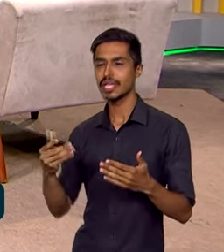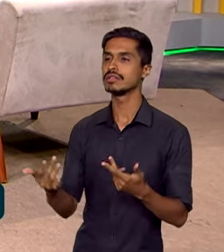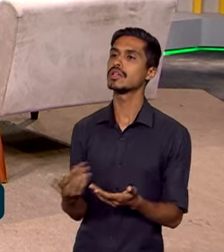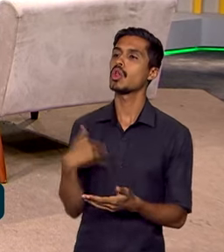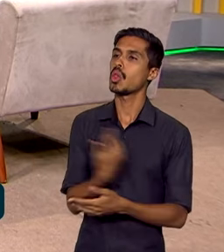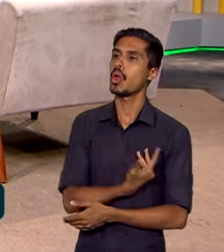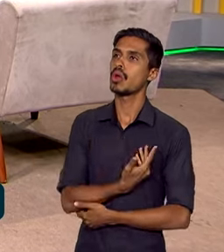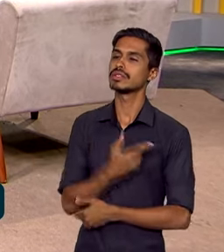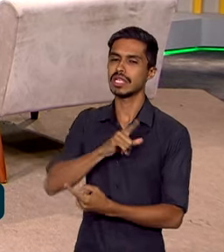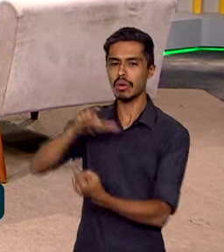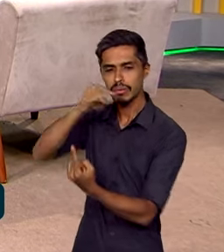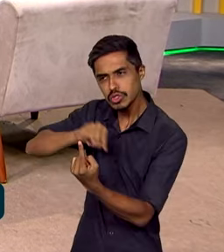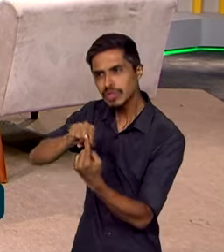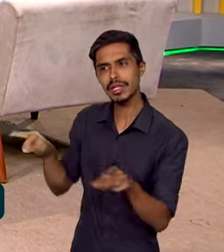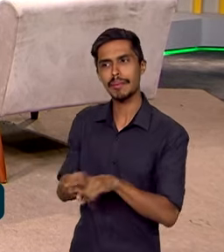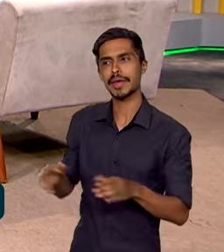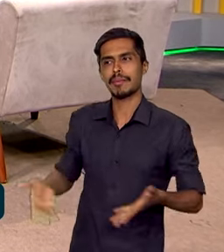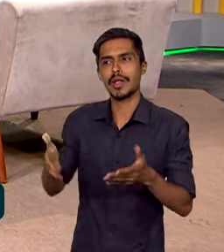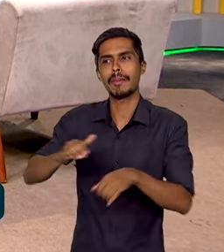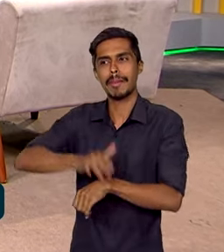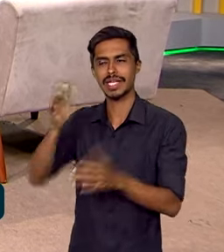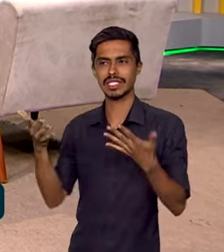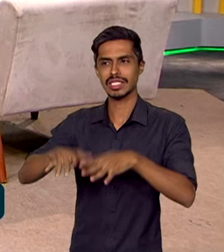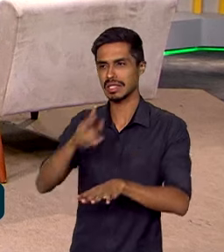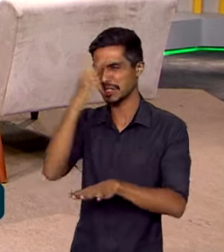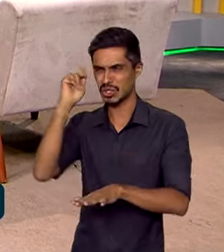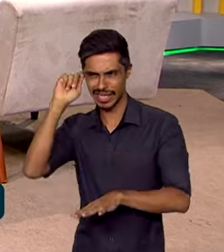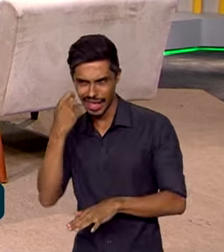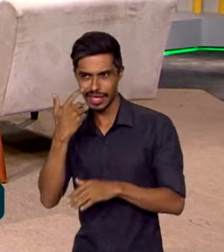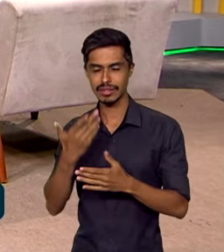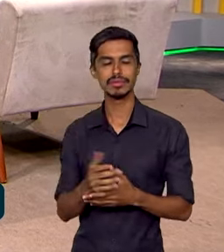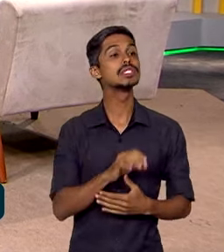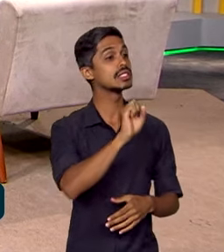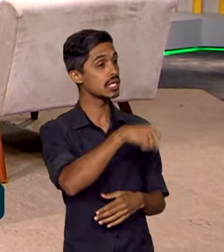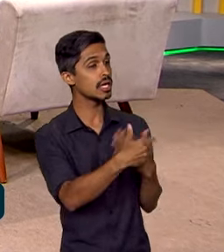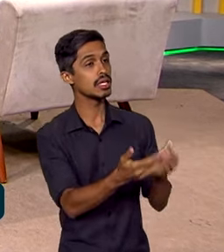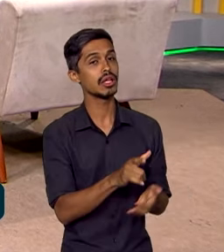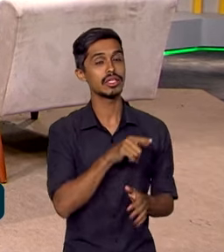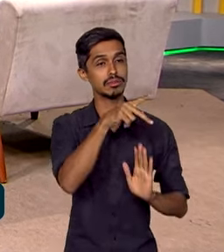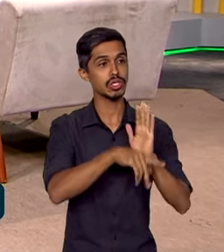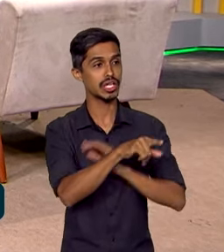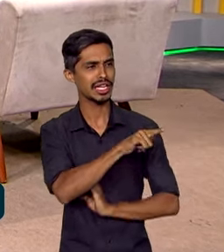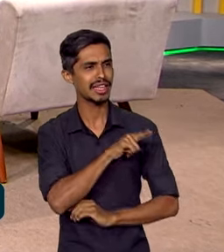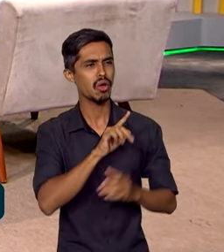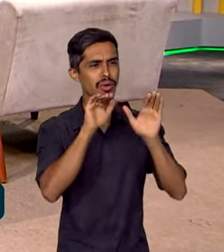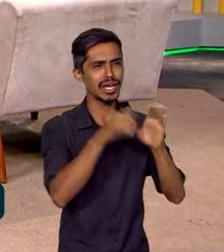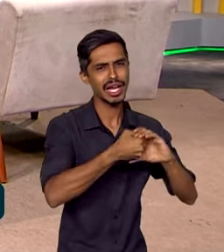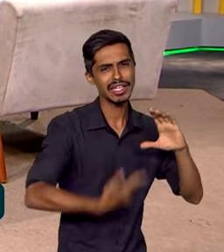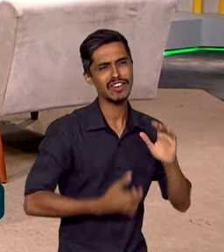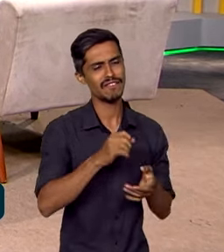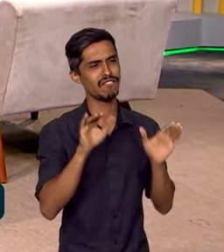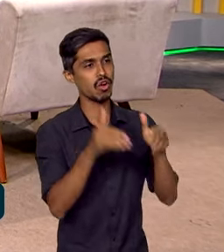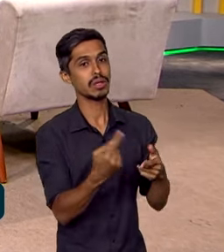objetivo de promover maior inclusão de pessoas negras? Sim. Esse programa tem uma característica bem específica, que ele é